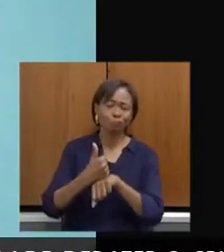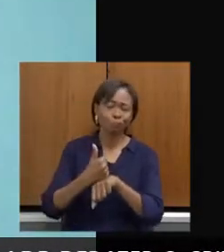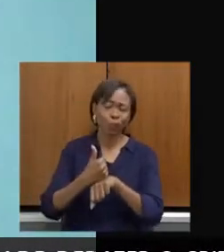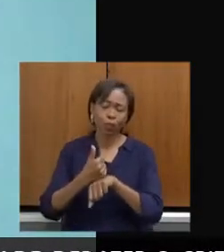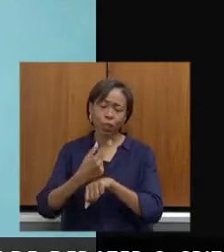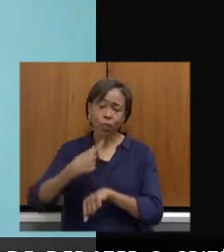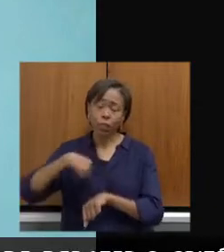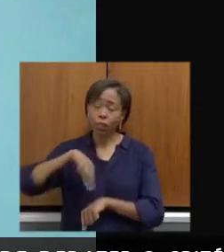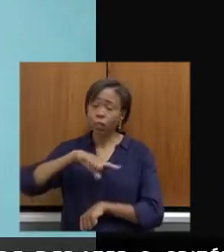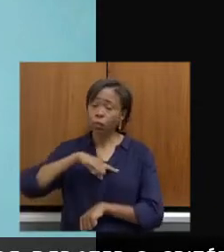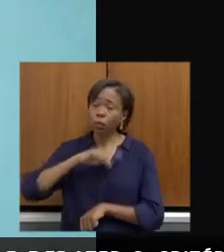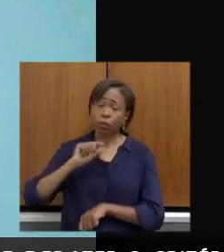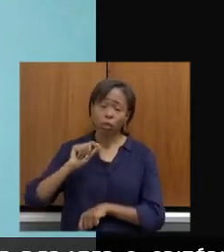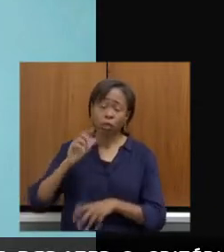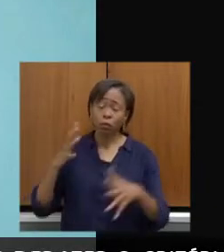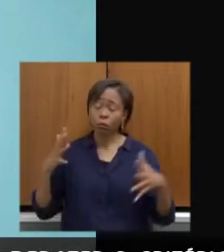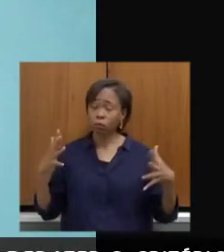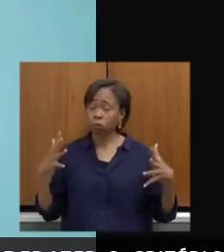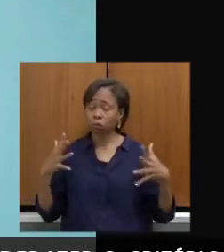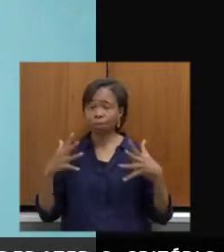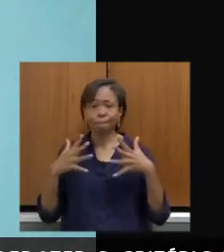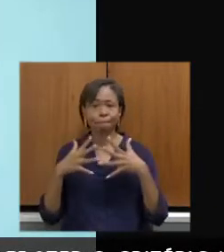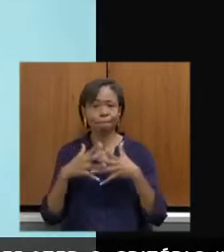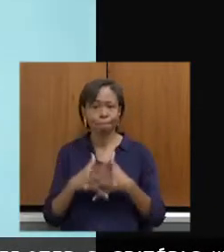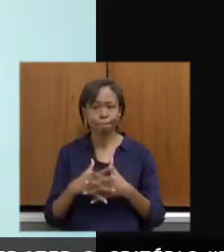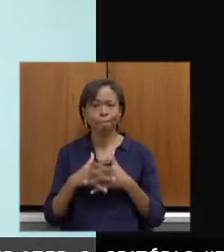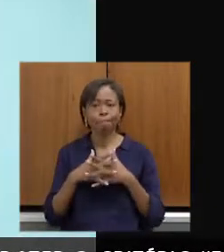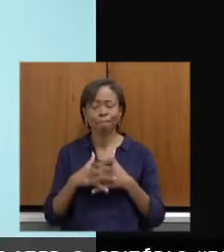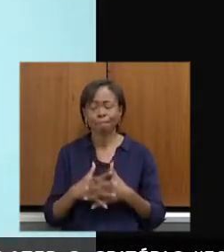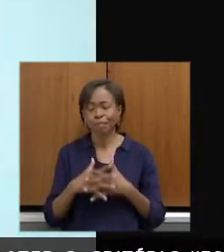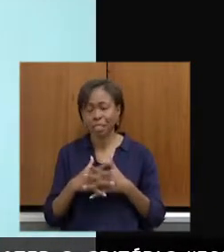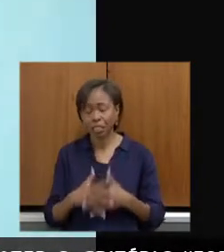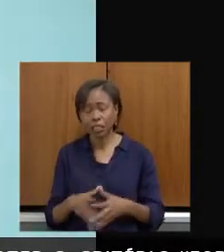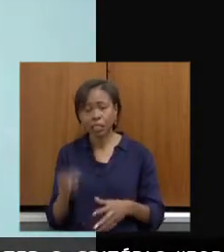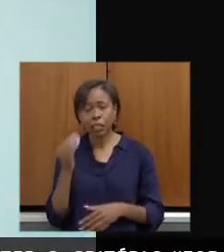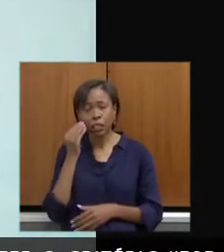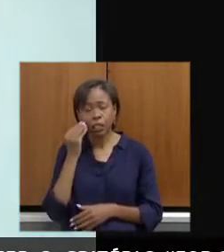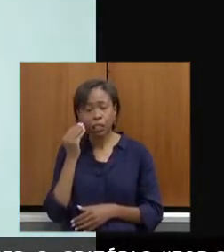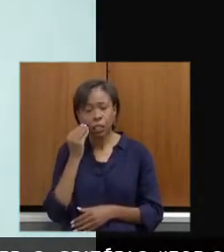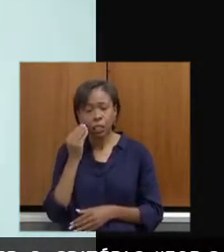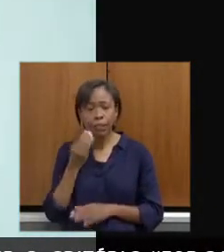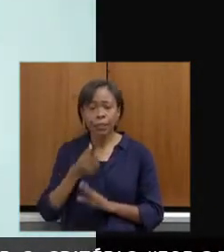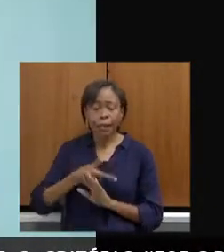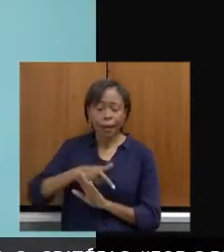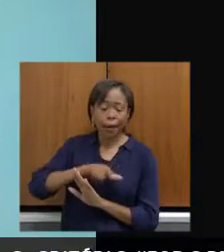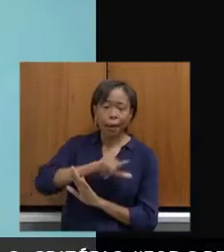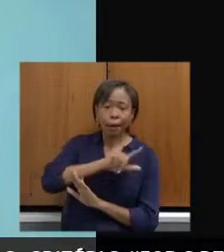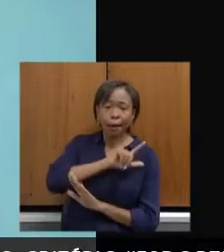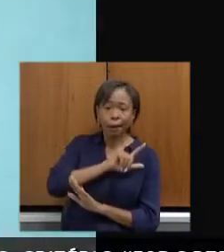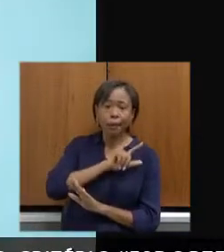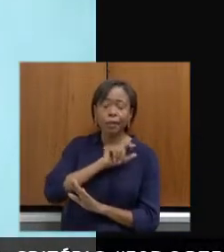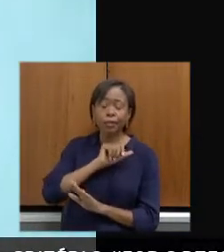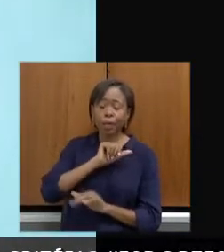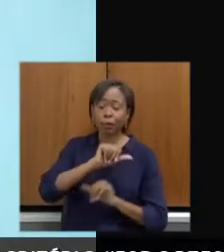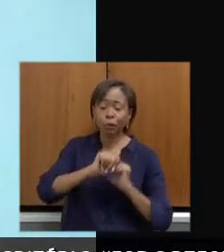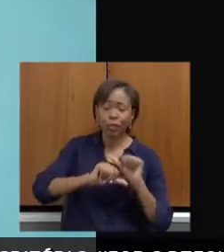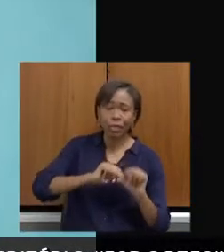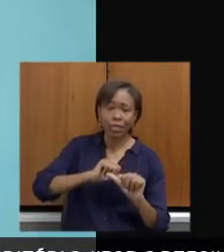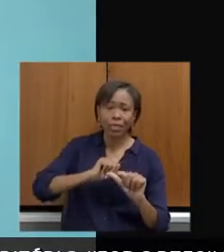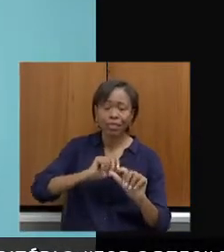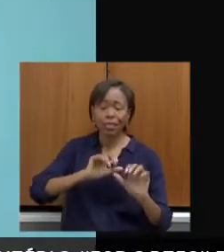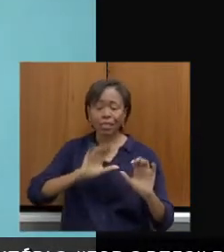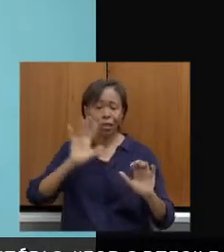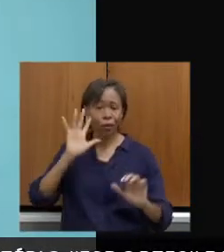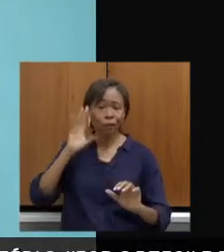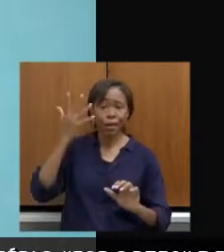a gente acaba ficando perdido, tentando resgatar um tempo perdido aqui, porque é uma mudança e tem que ensinar a